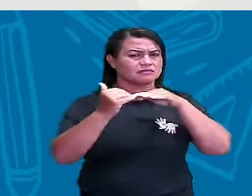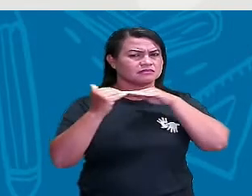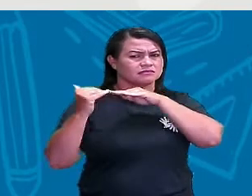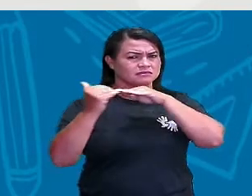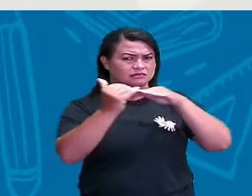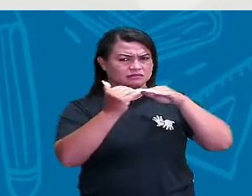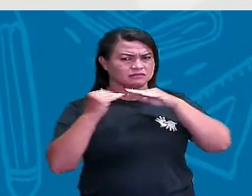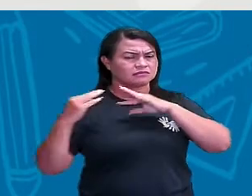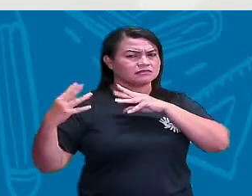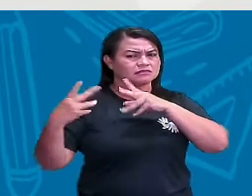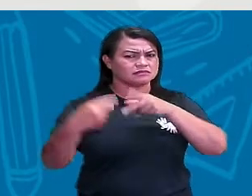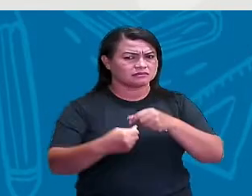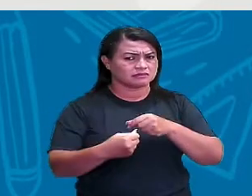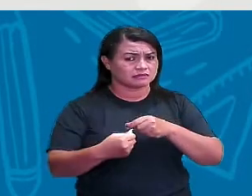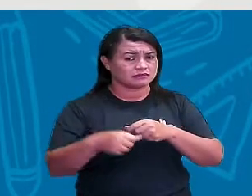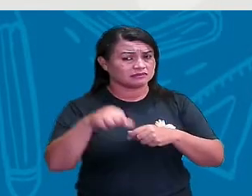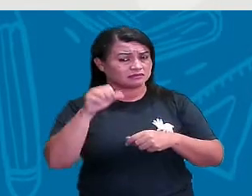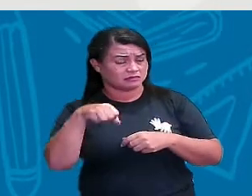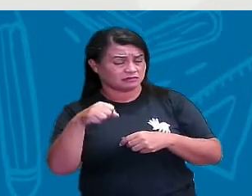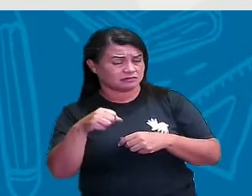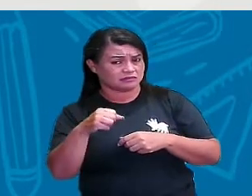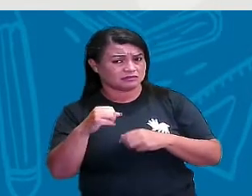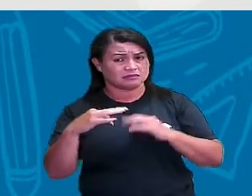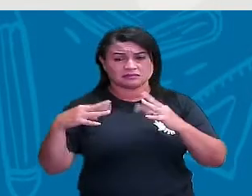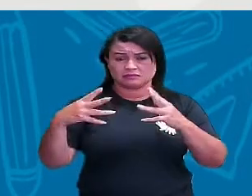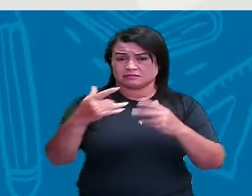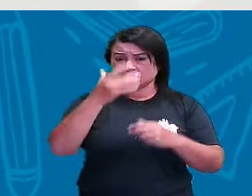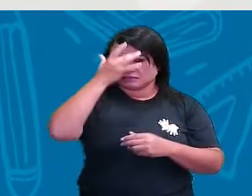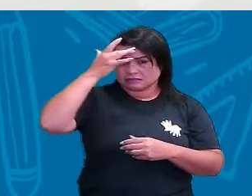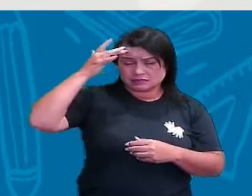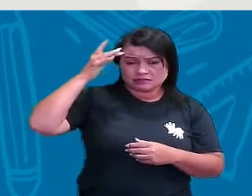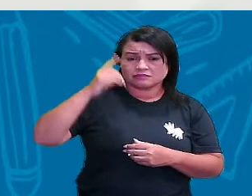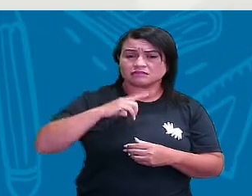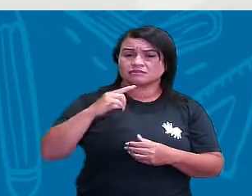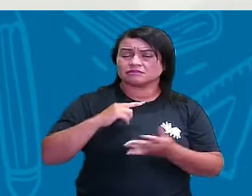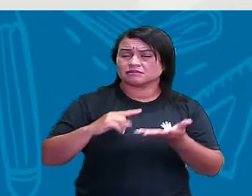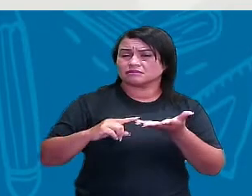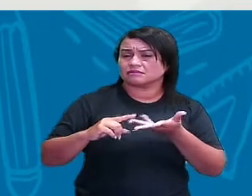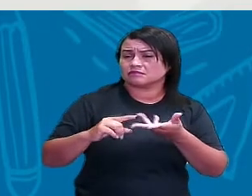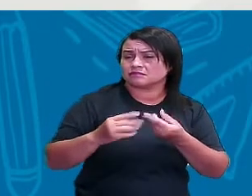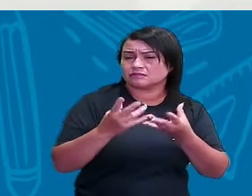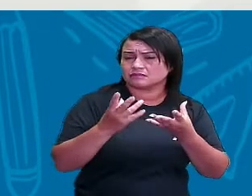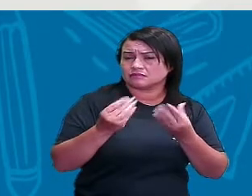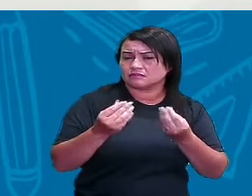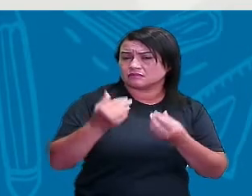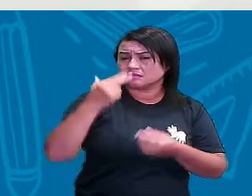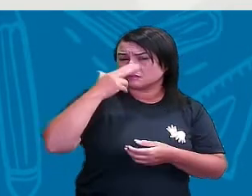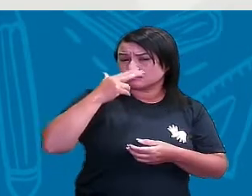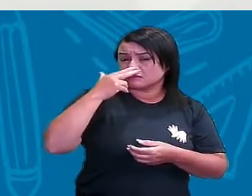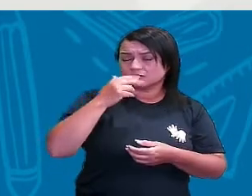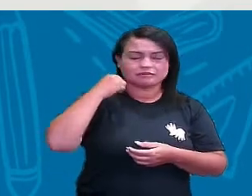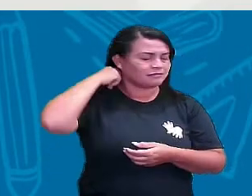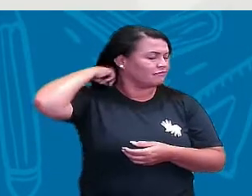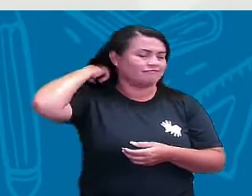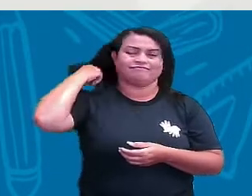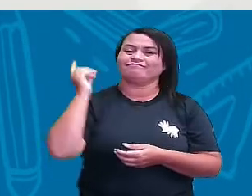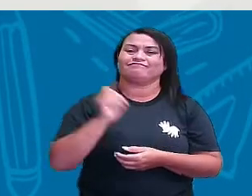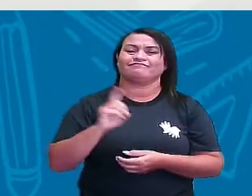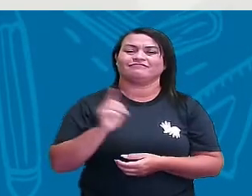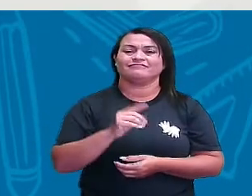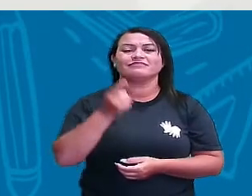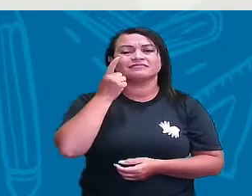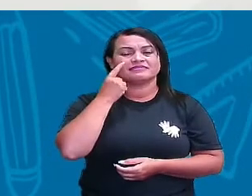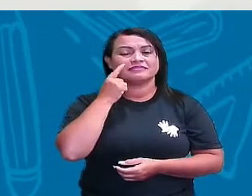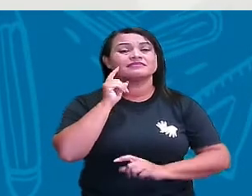ao de todos? Será que todo mundo vai chegar à mesma quantidade de passos? Não, né? A gente já